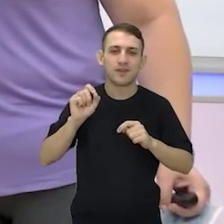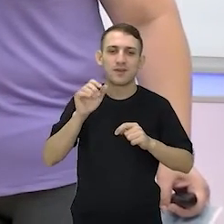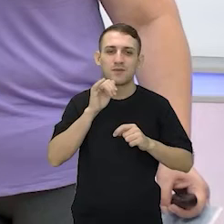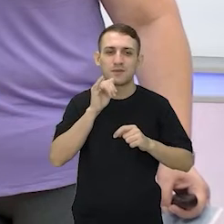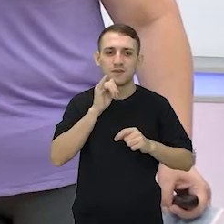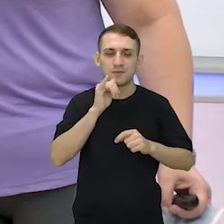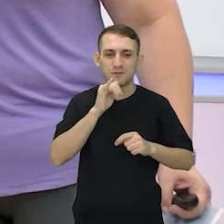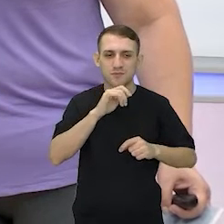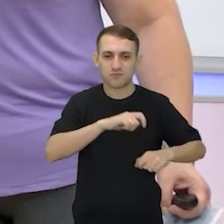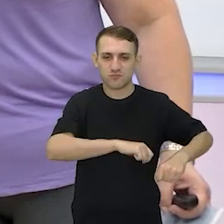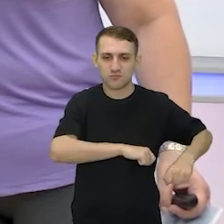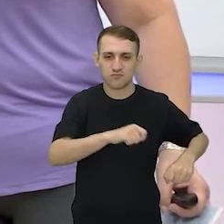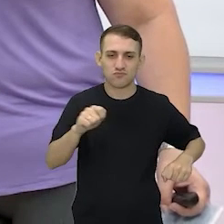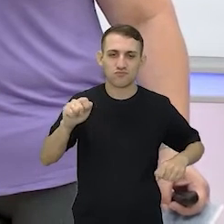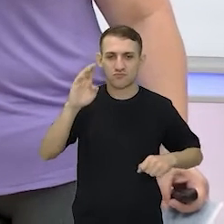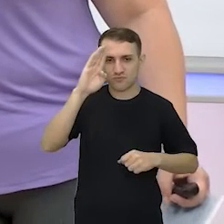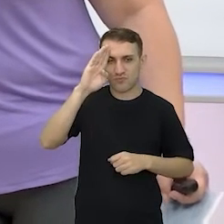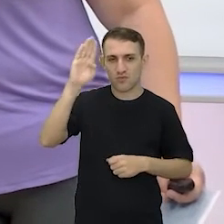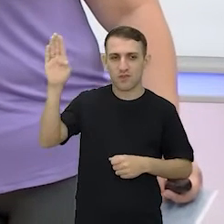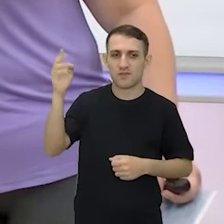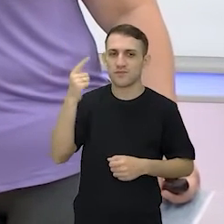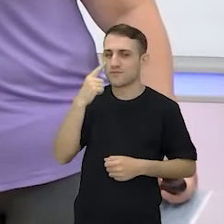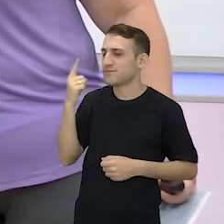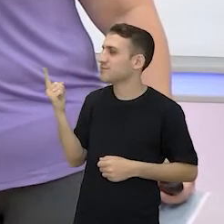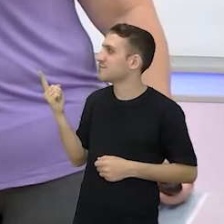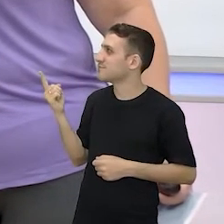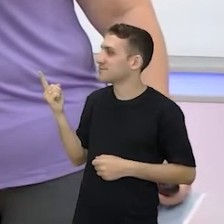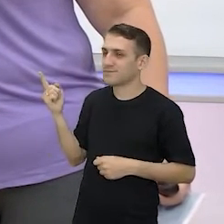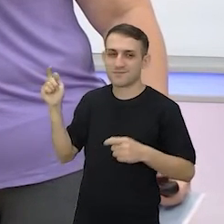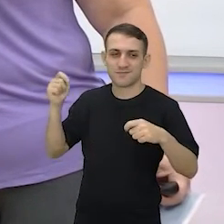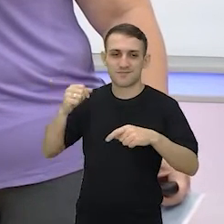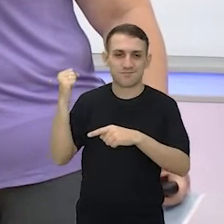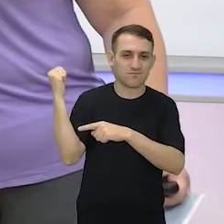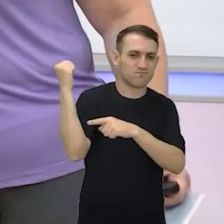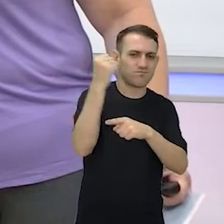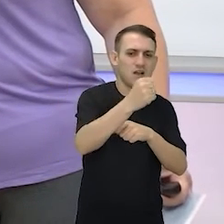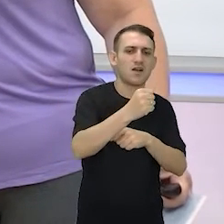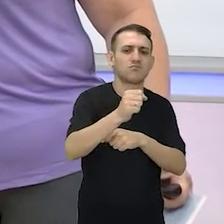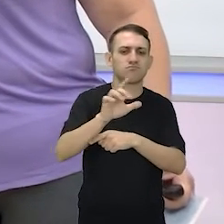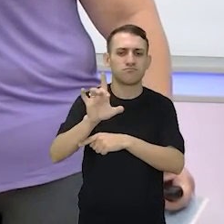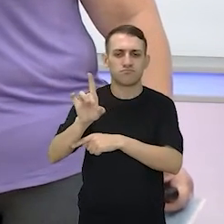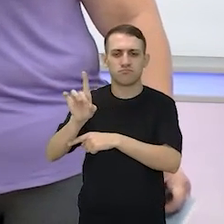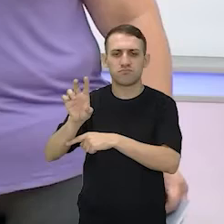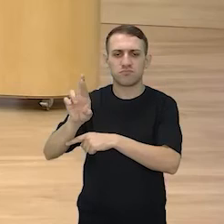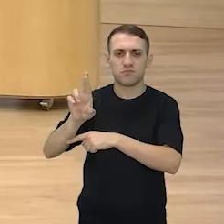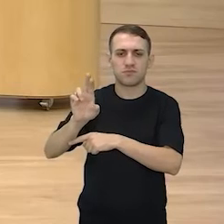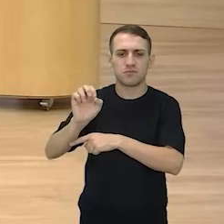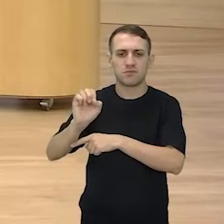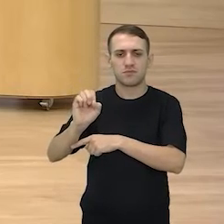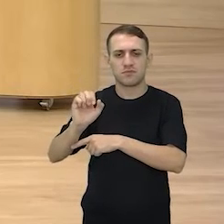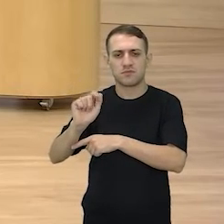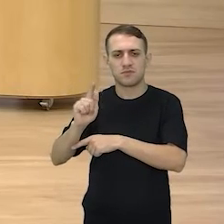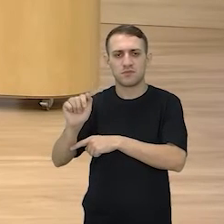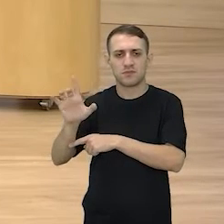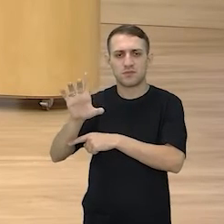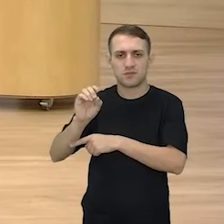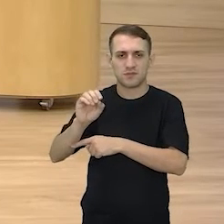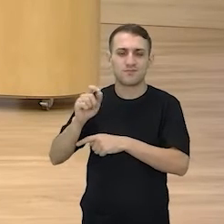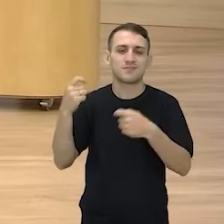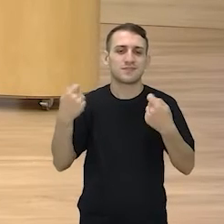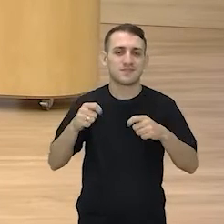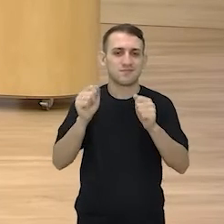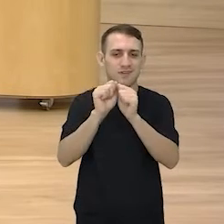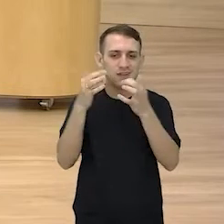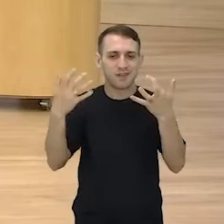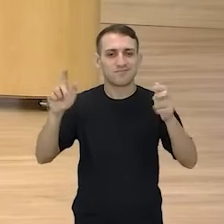espada ali, tá vendo, ó? Matando o dragão, a cabeça do dragão aqui. É, professora. precisa estar muito iluminada para